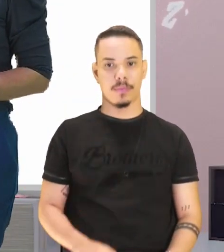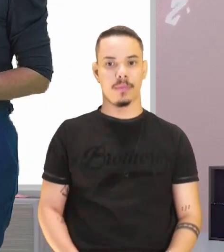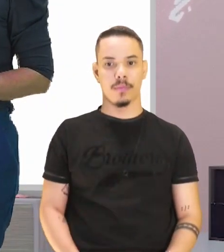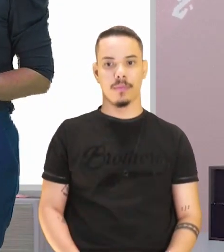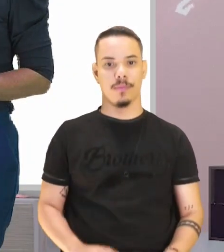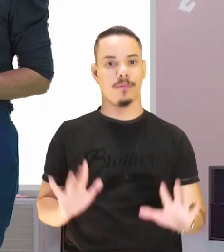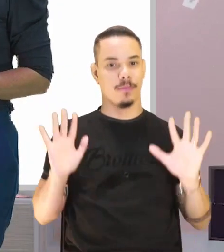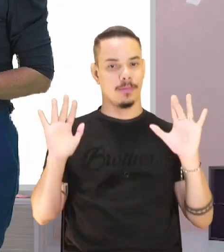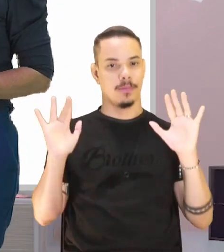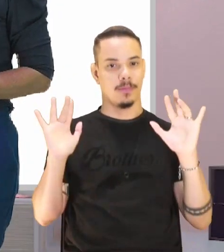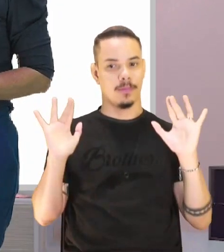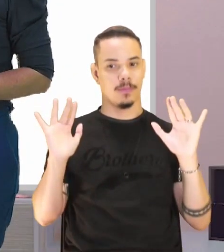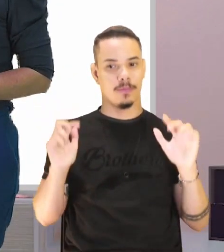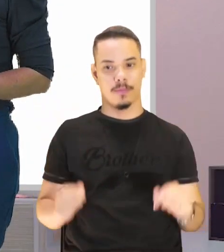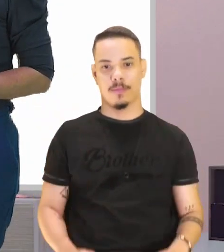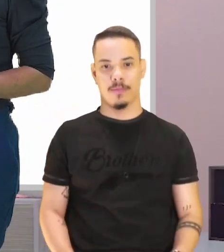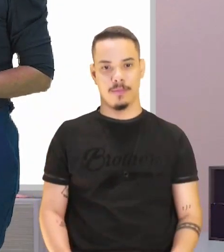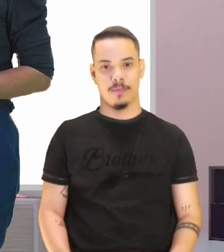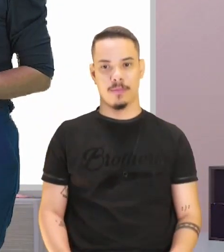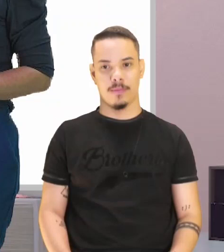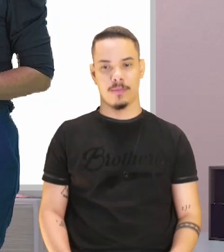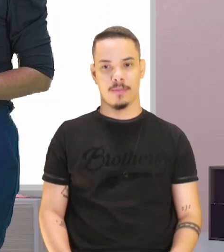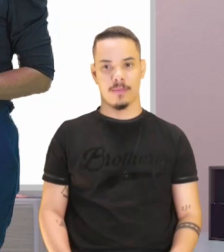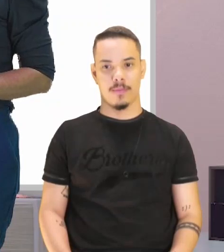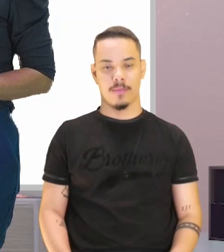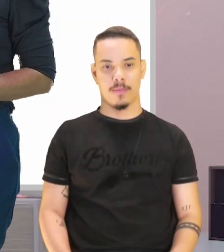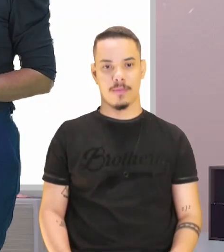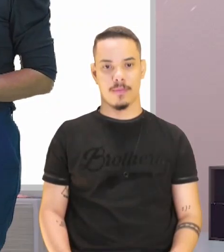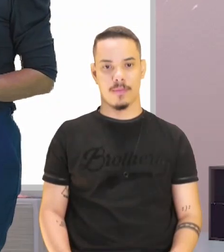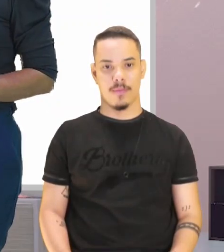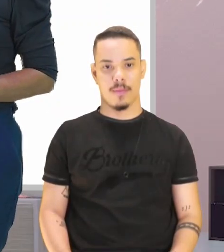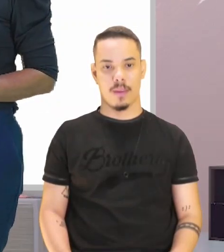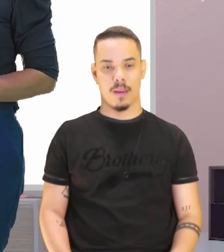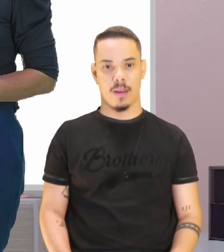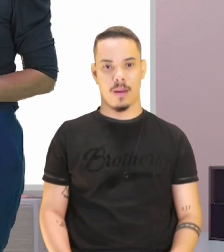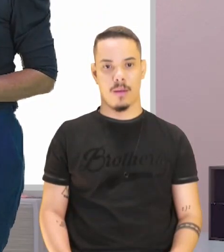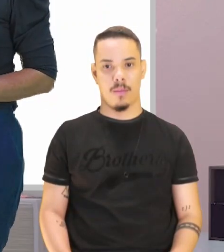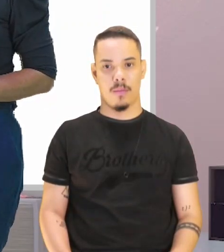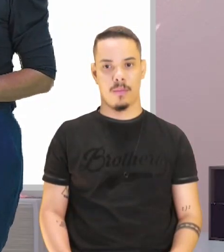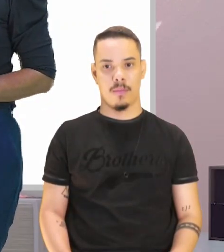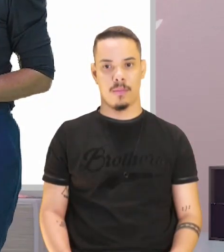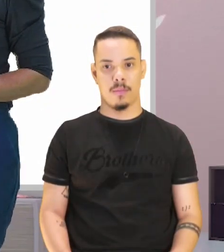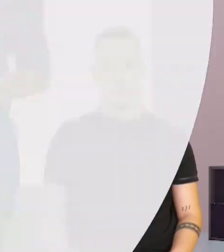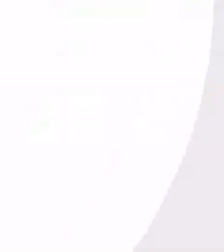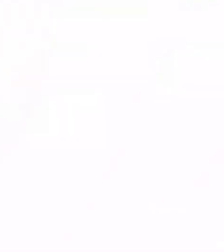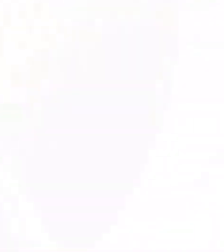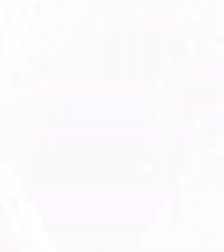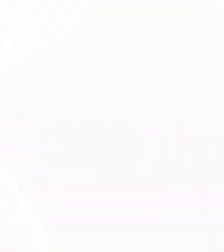valeu? Então, até o próximo momento! Exatamente, até lá!